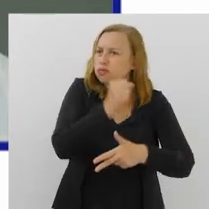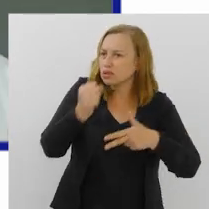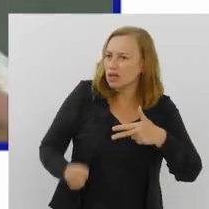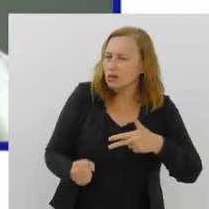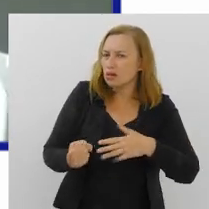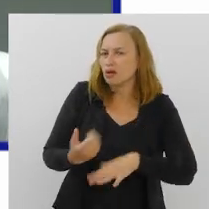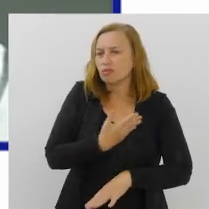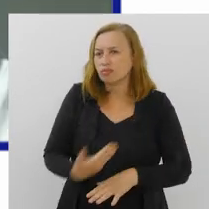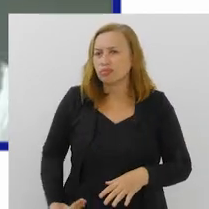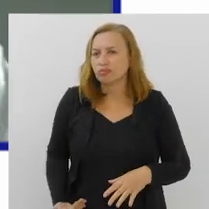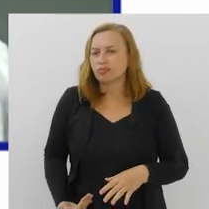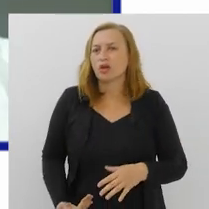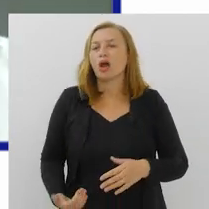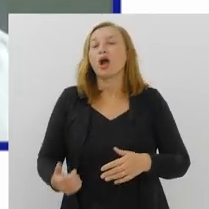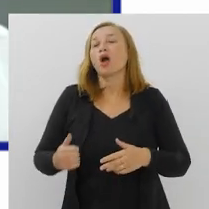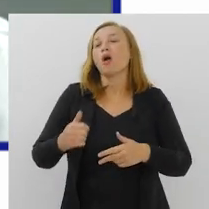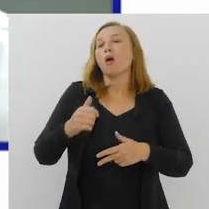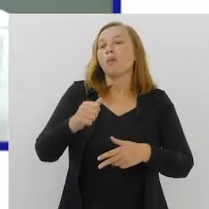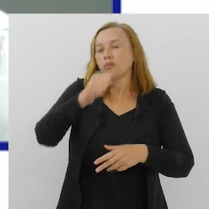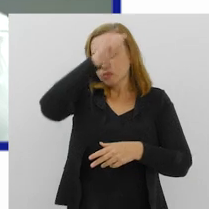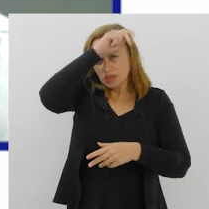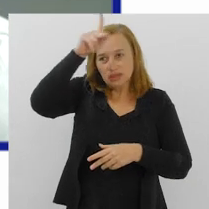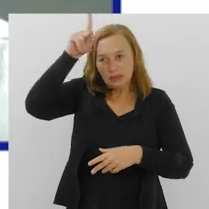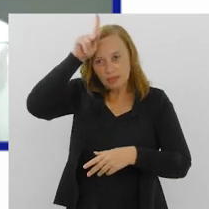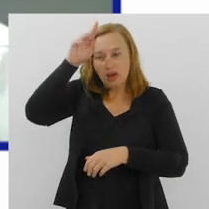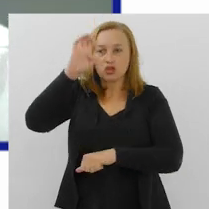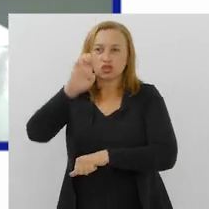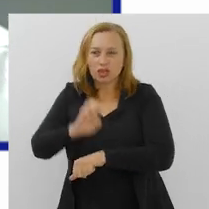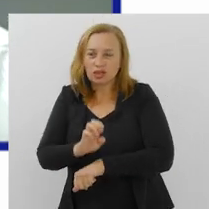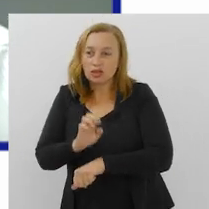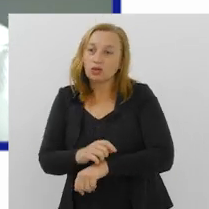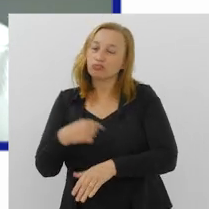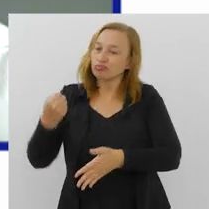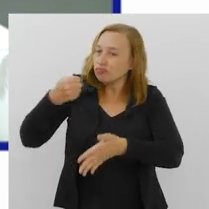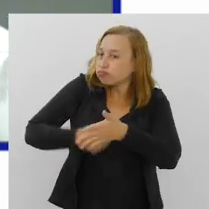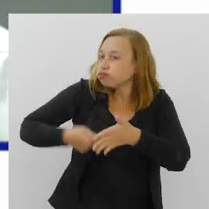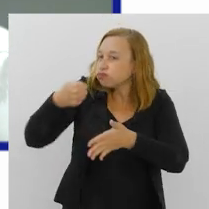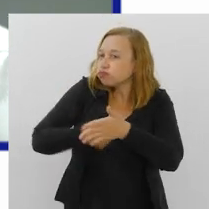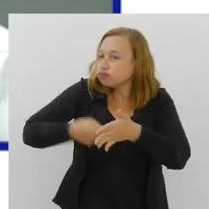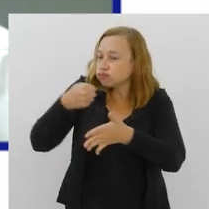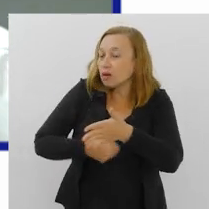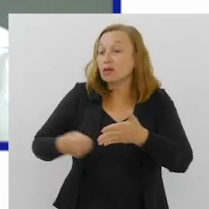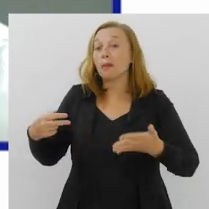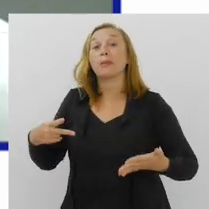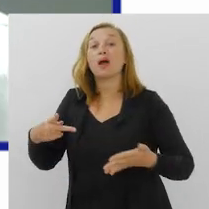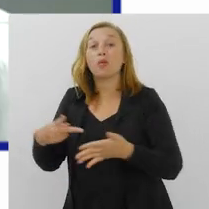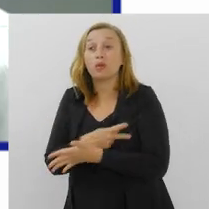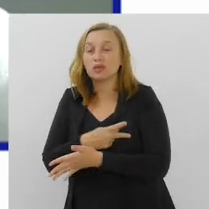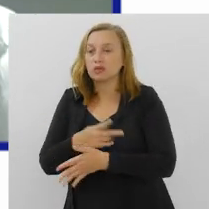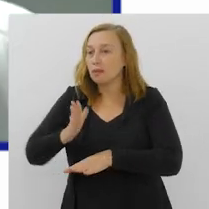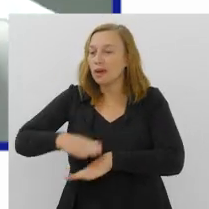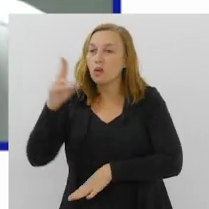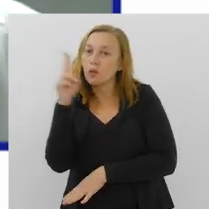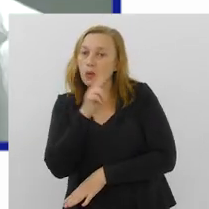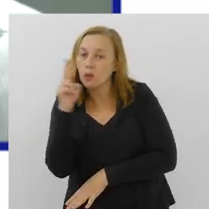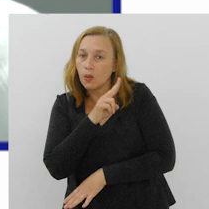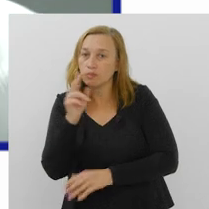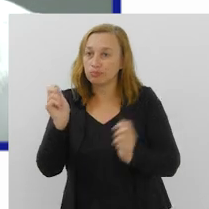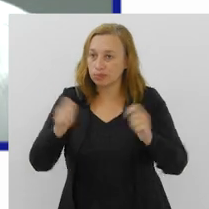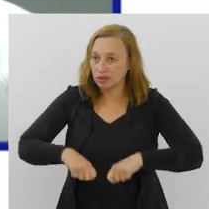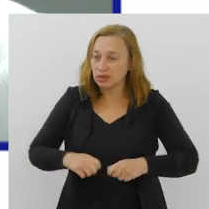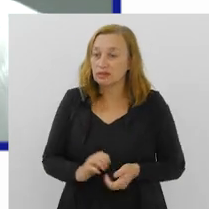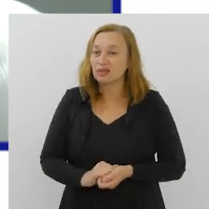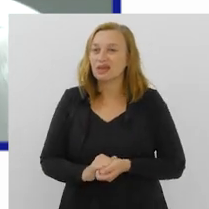público municipal e estadual. Então, gente vem lutando para que isso aconteça o mais rápido